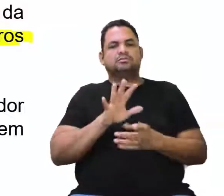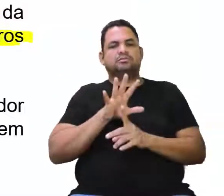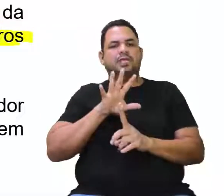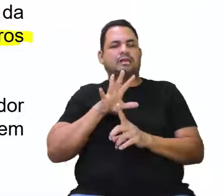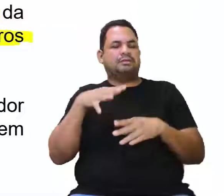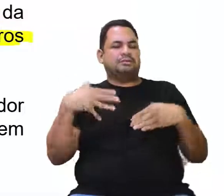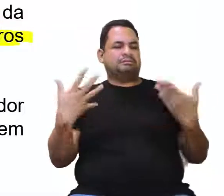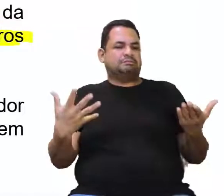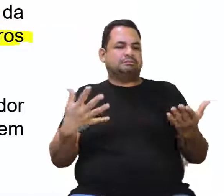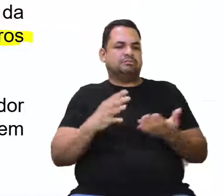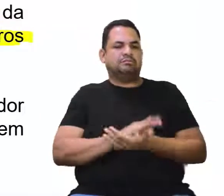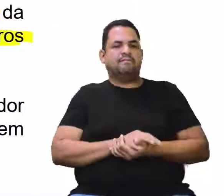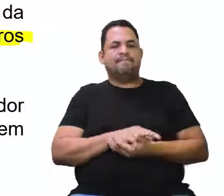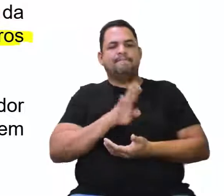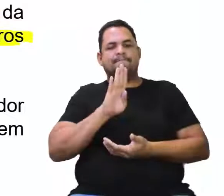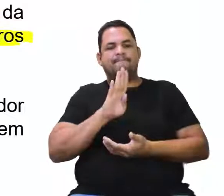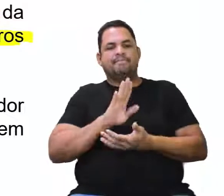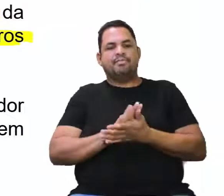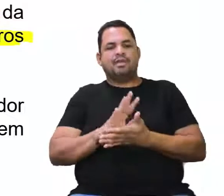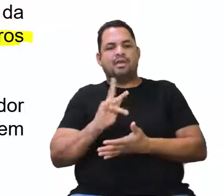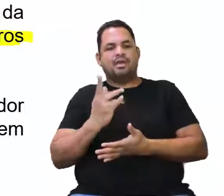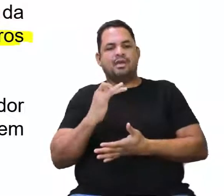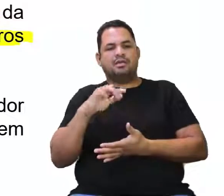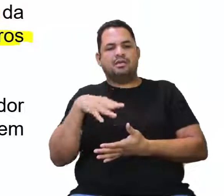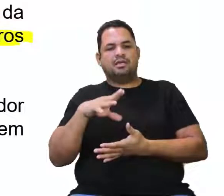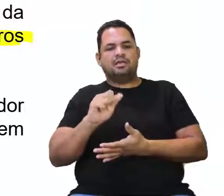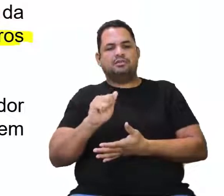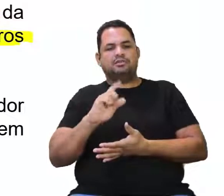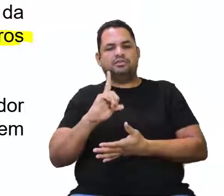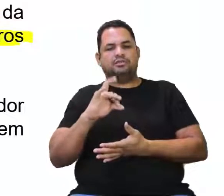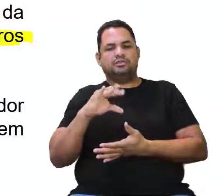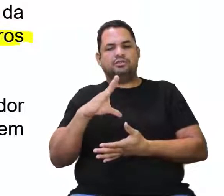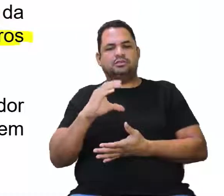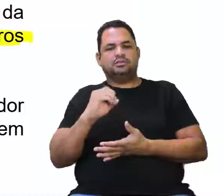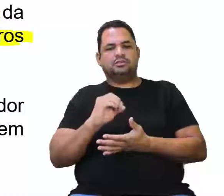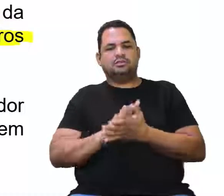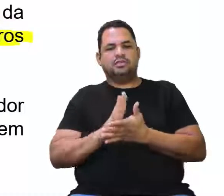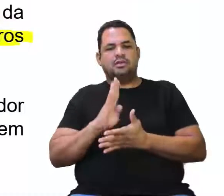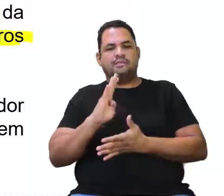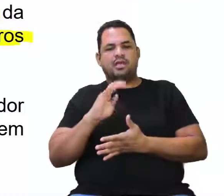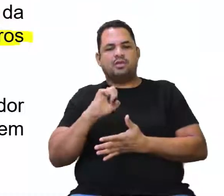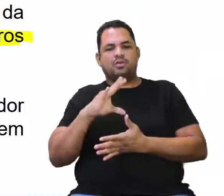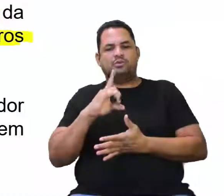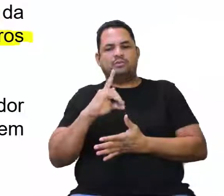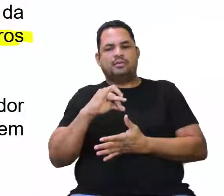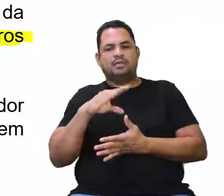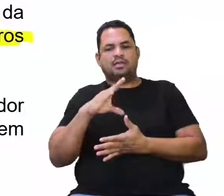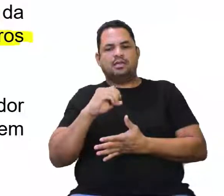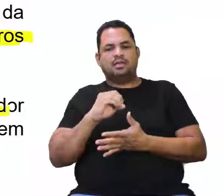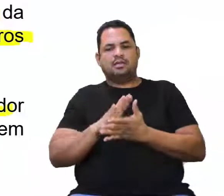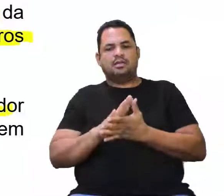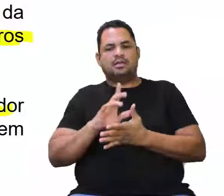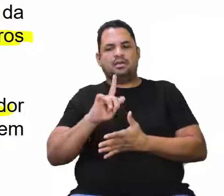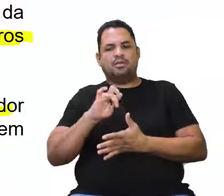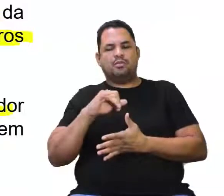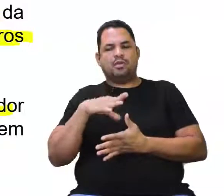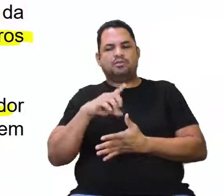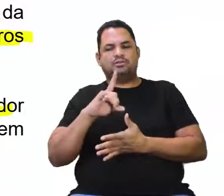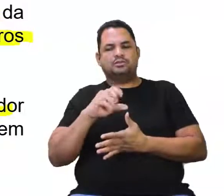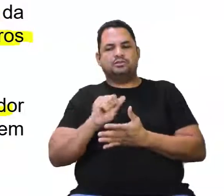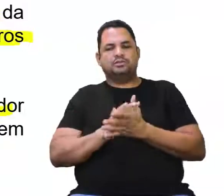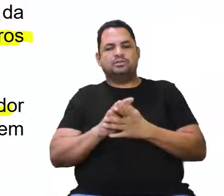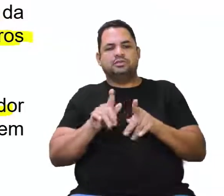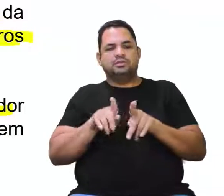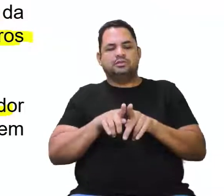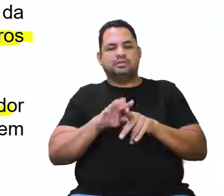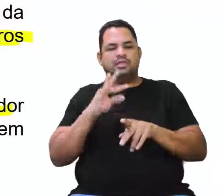B agora, professora. Letra B. A hérnia de disco, o bico de papagaio, a lombalgia e